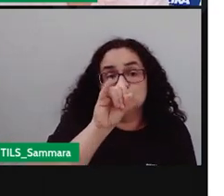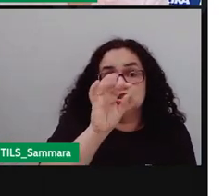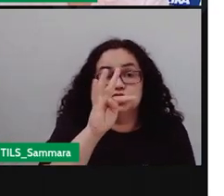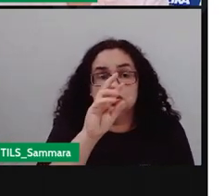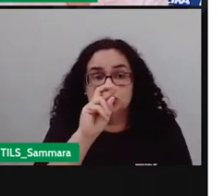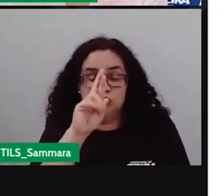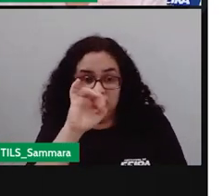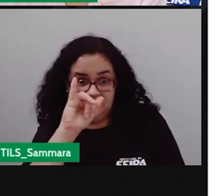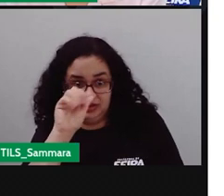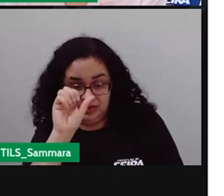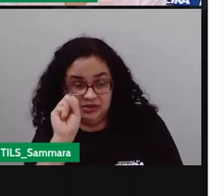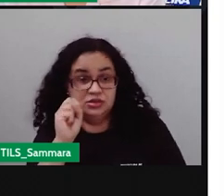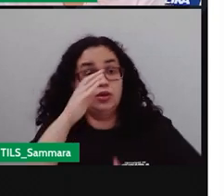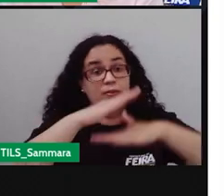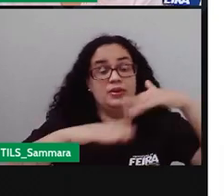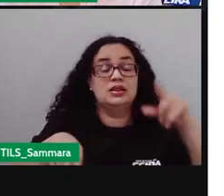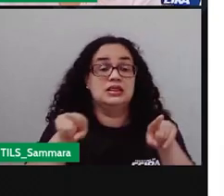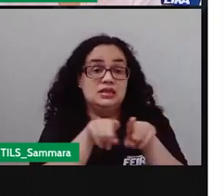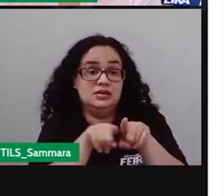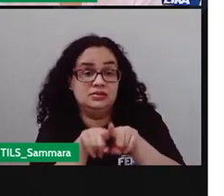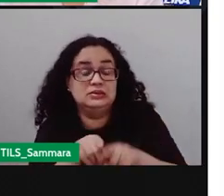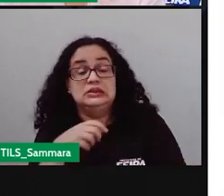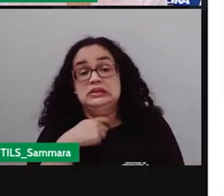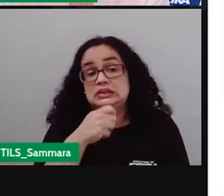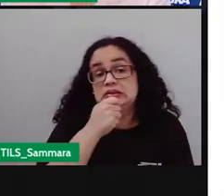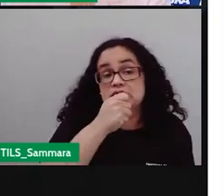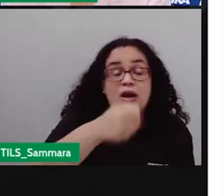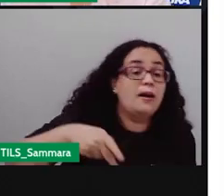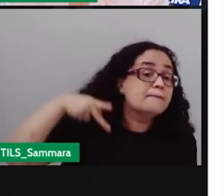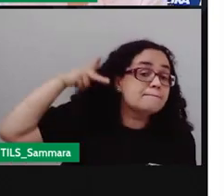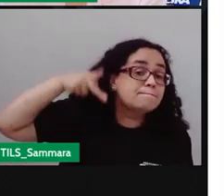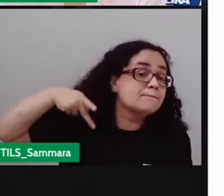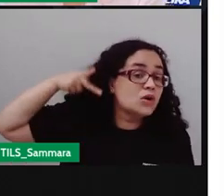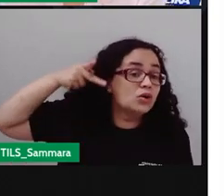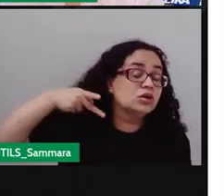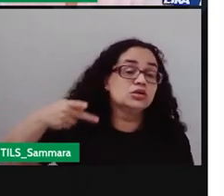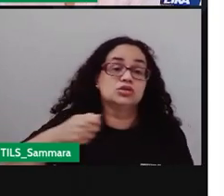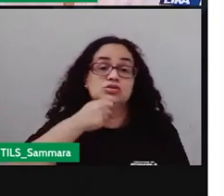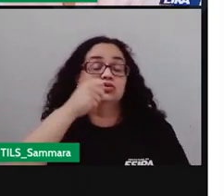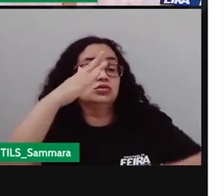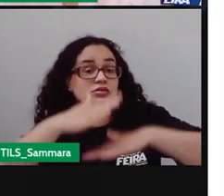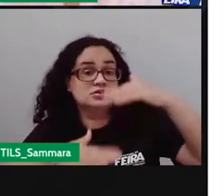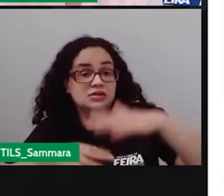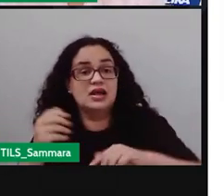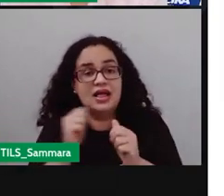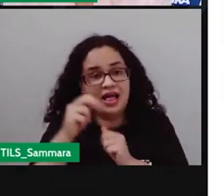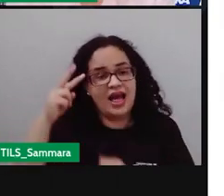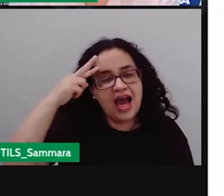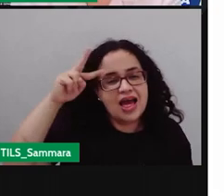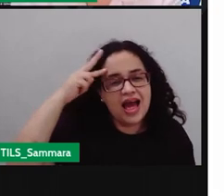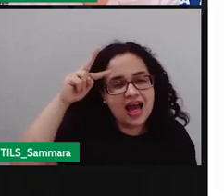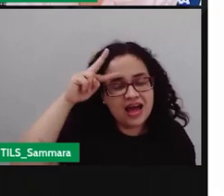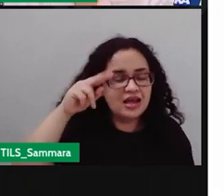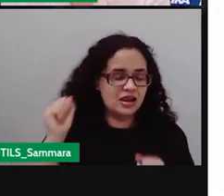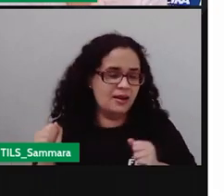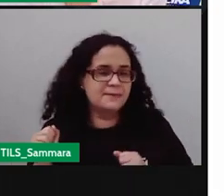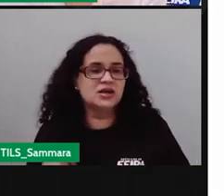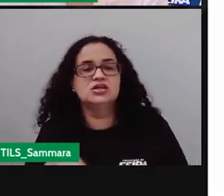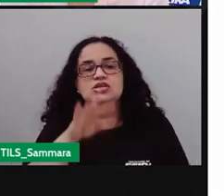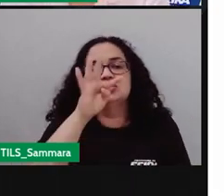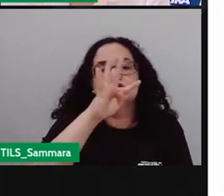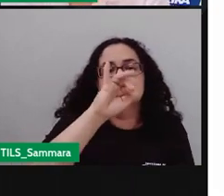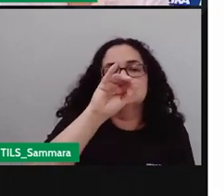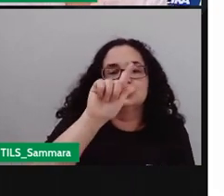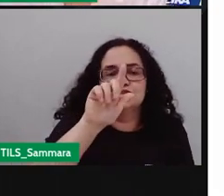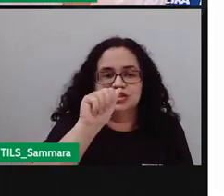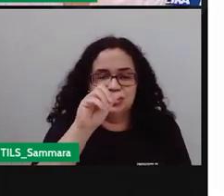profissionais também são. Existem repórteres de política, esportes, lembra lá de Tiago Leif, ele veio do esporte, na verdade, está no